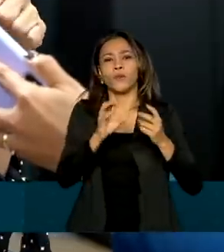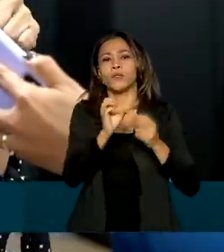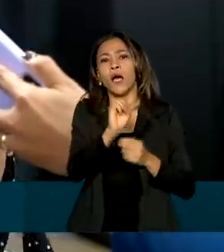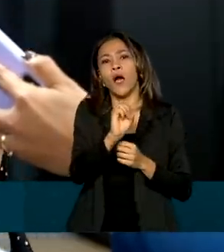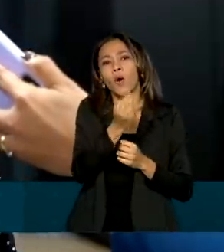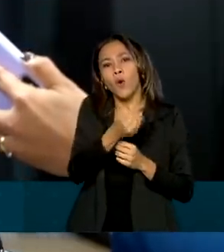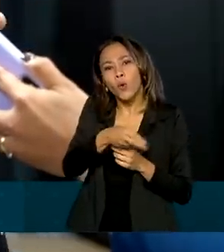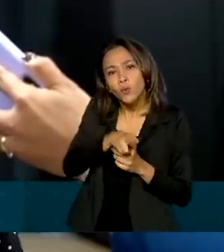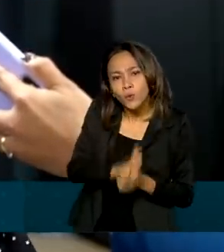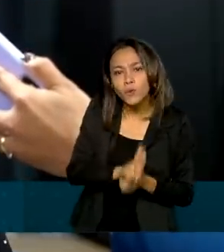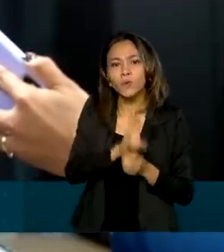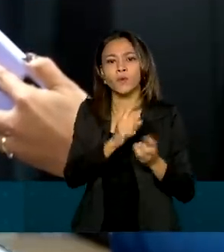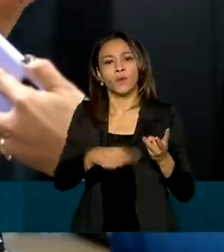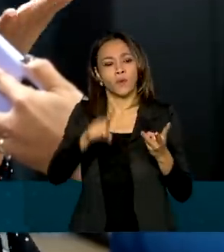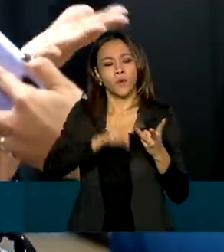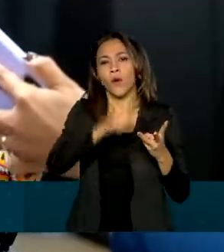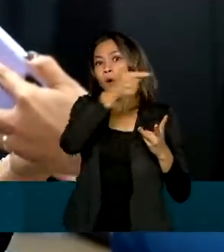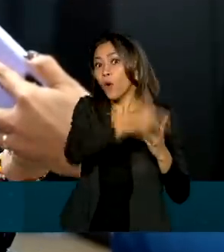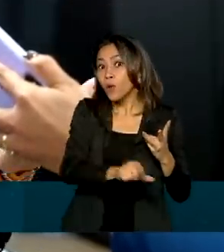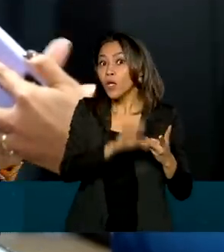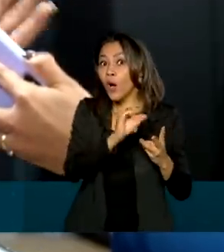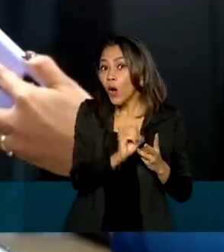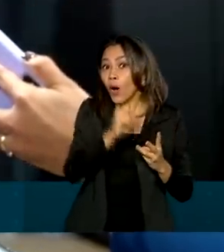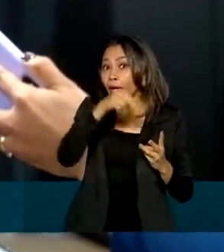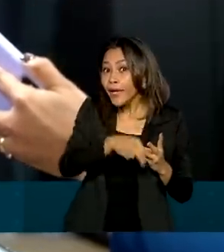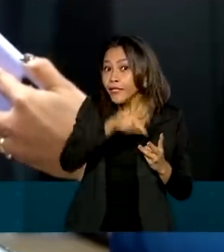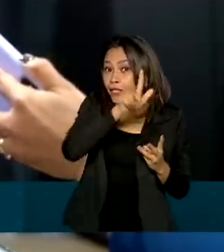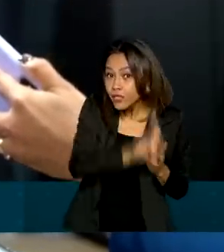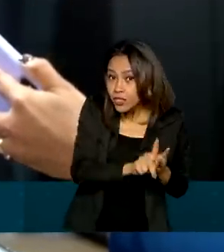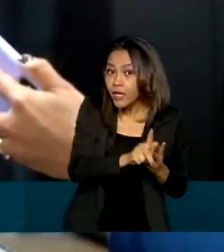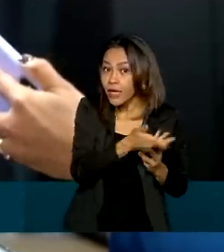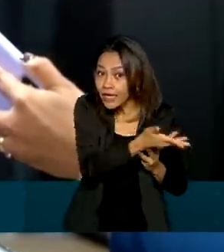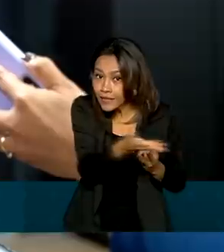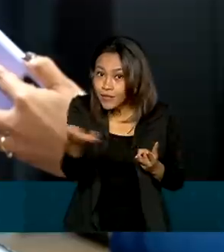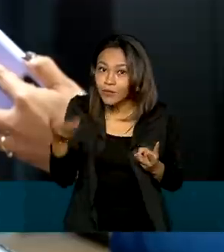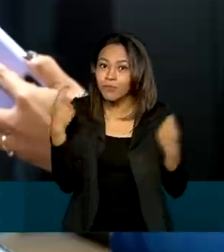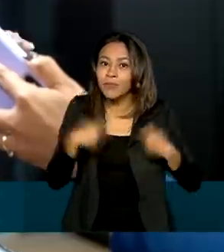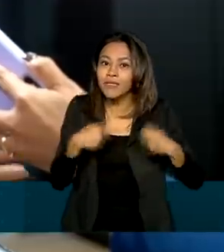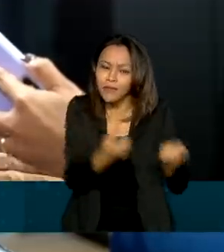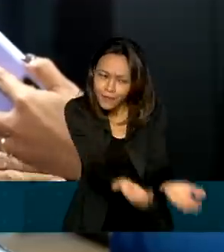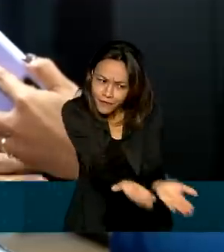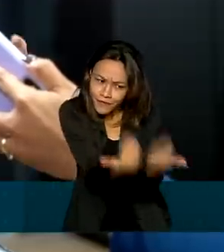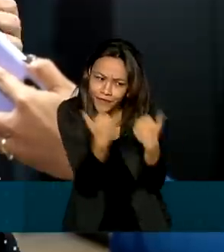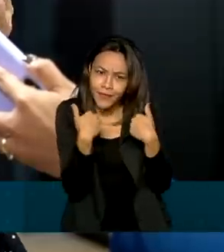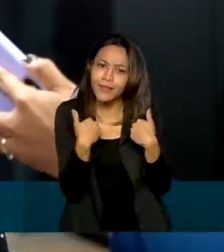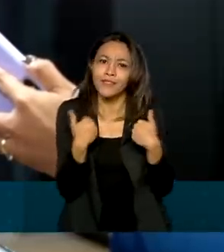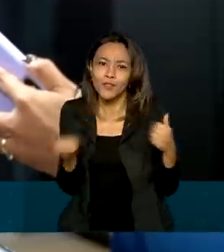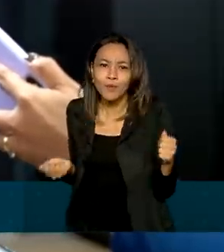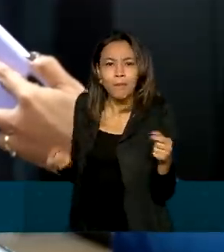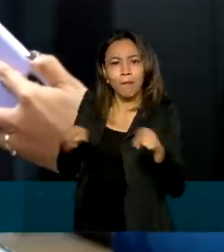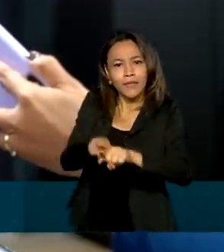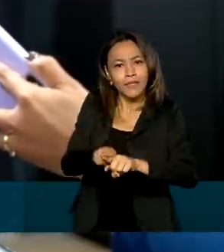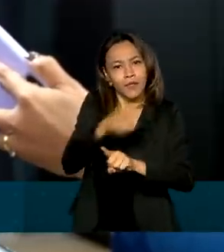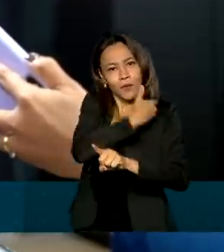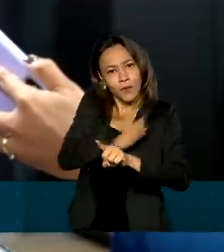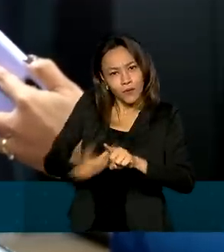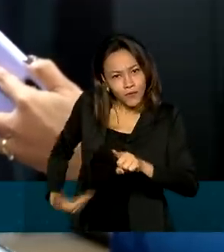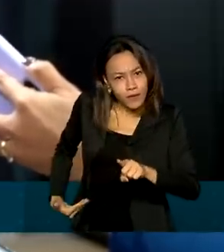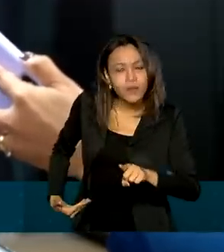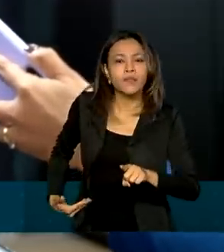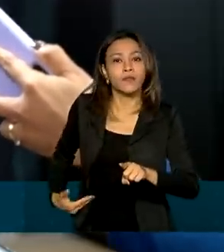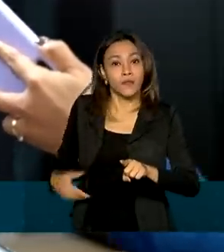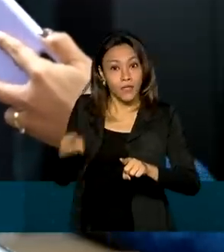instituições nacionais, as ONGs nacionais, elas precisam vir com o poder público. E nessa parceria,